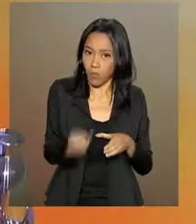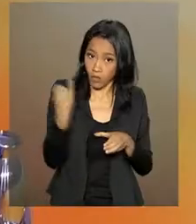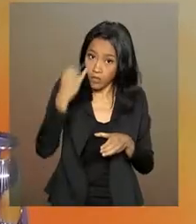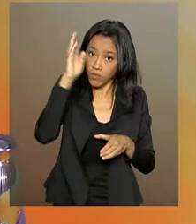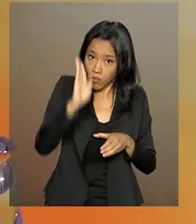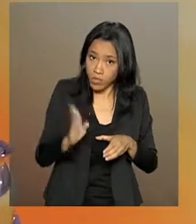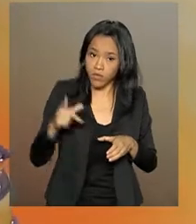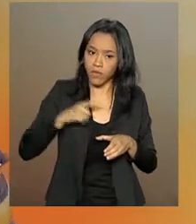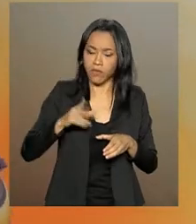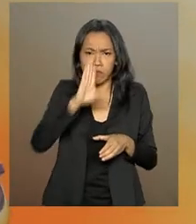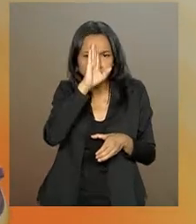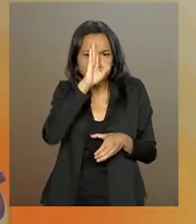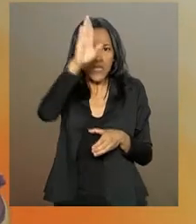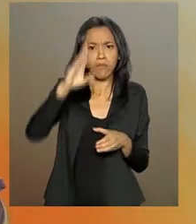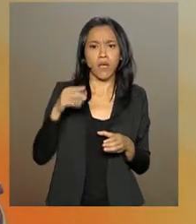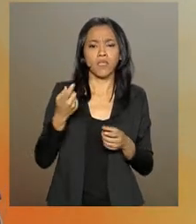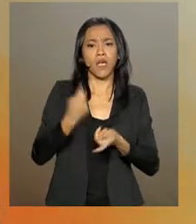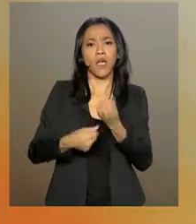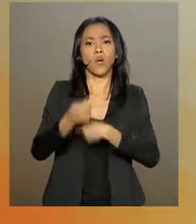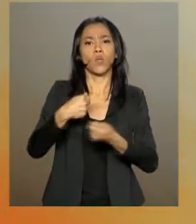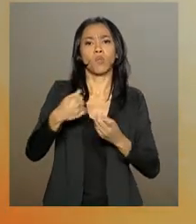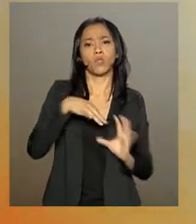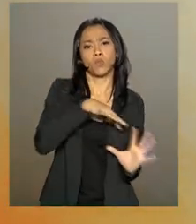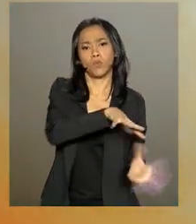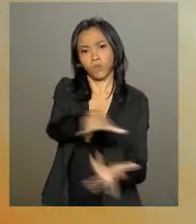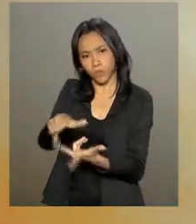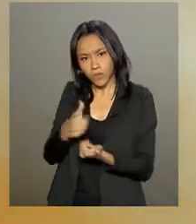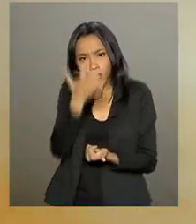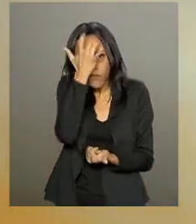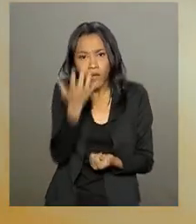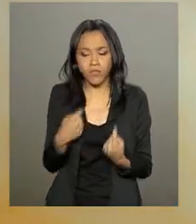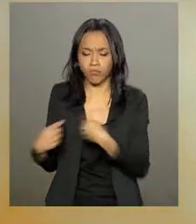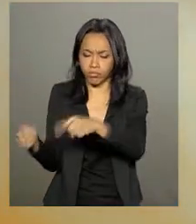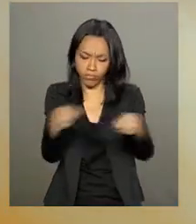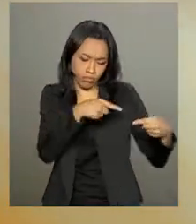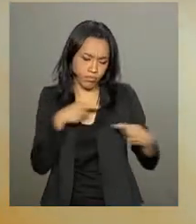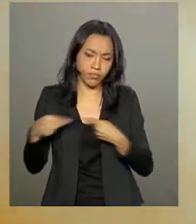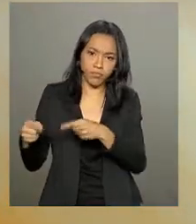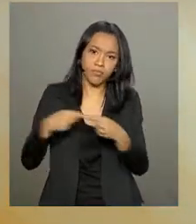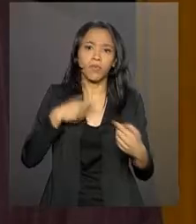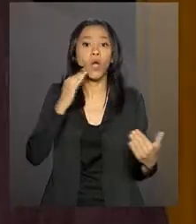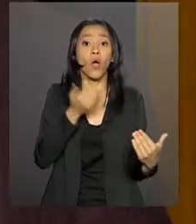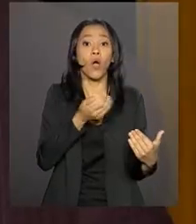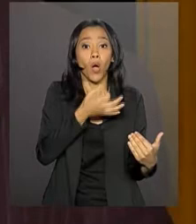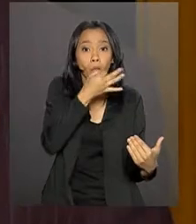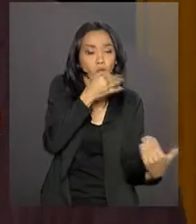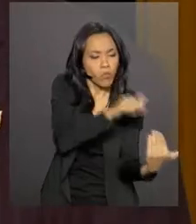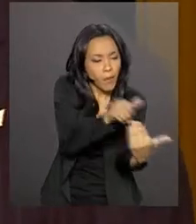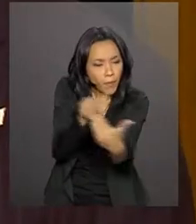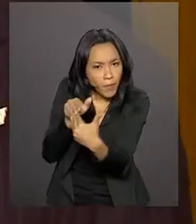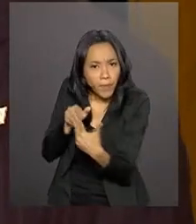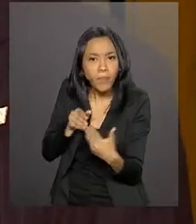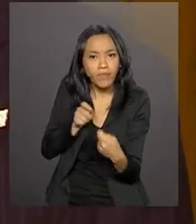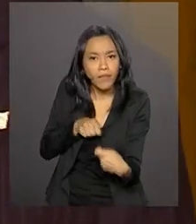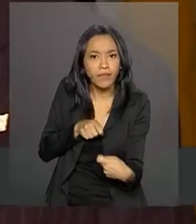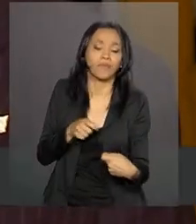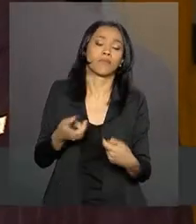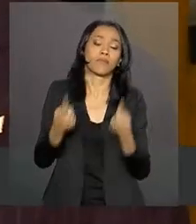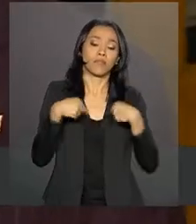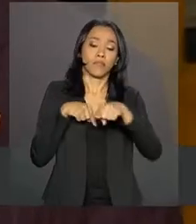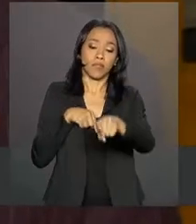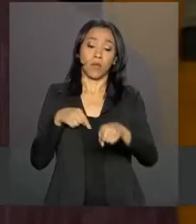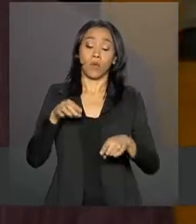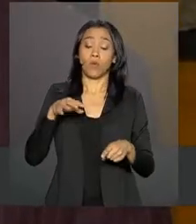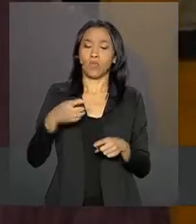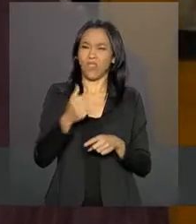principais economias do mundo, o que facilita o debate e a formação de consensos. O Brasil presidia o G20 dez